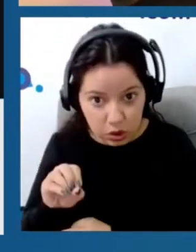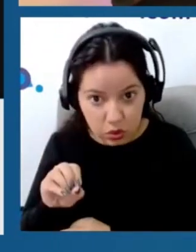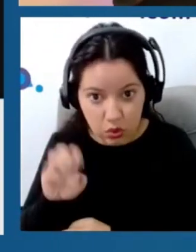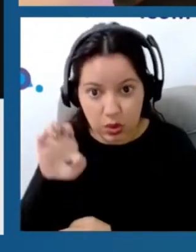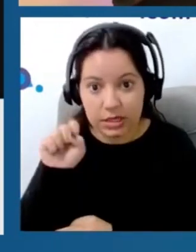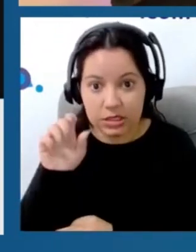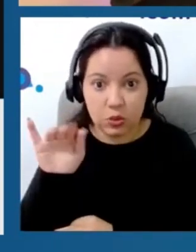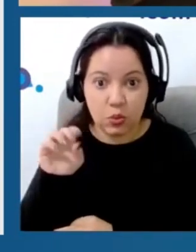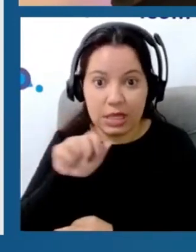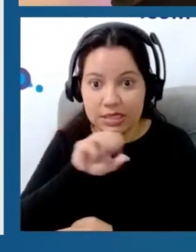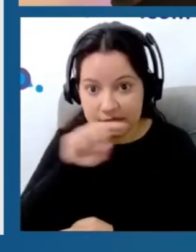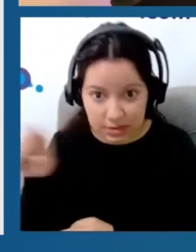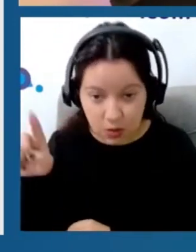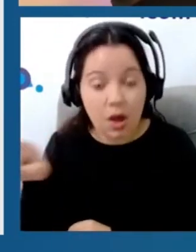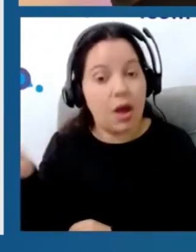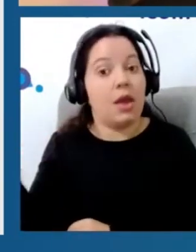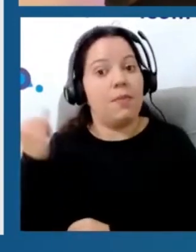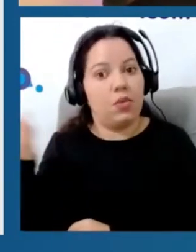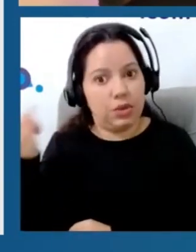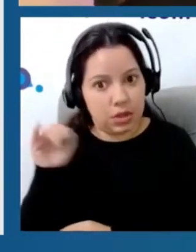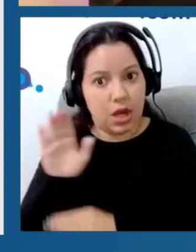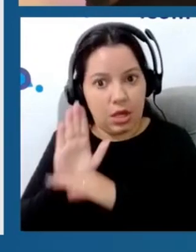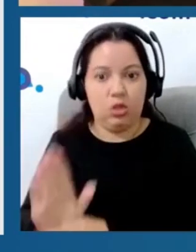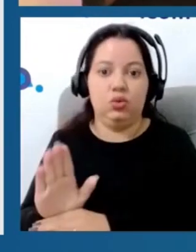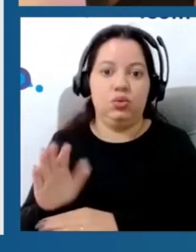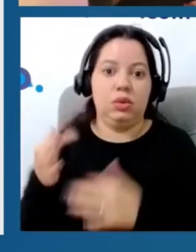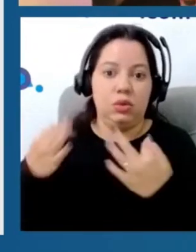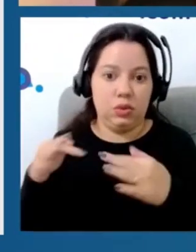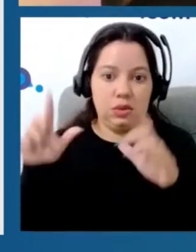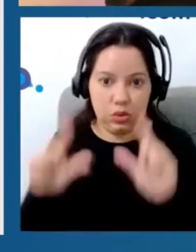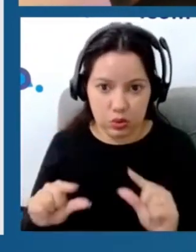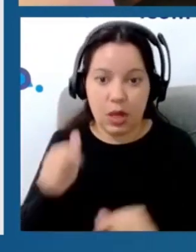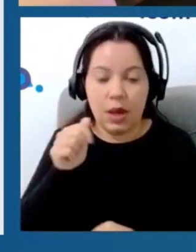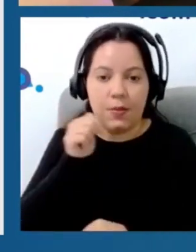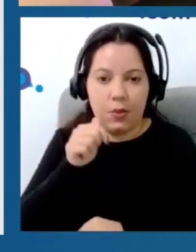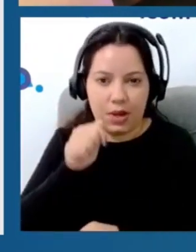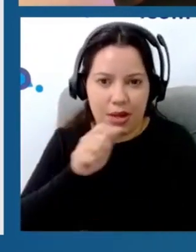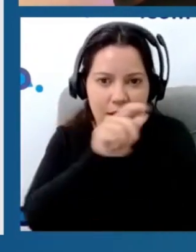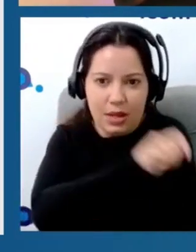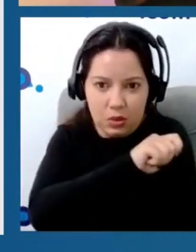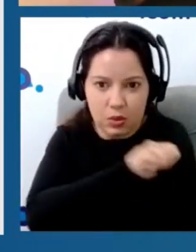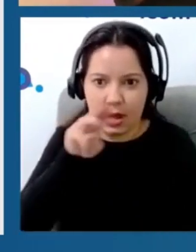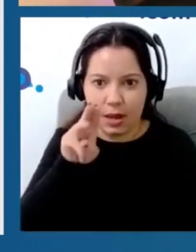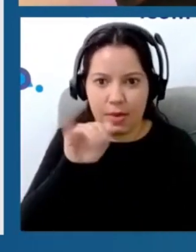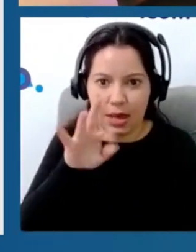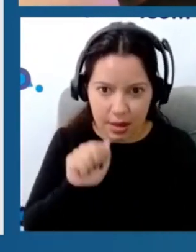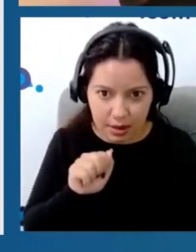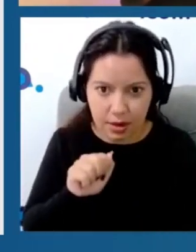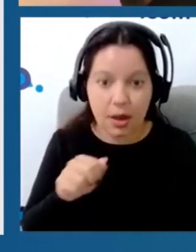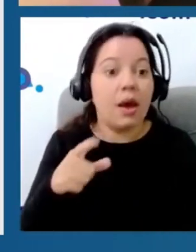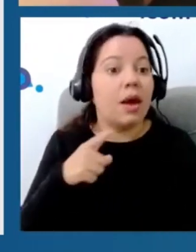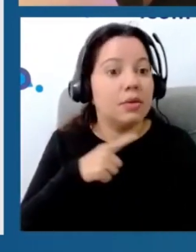para a eficácia terapêutica. Então, nesse estudo, nossa aluna Mayara mostrou que existe sim uma influência da